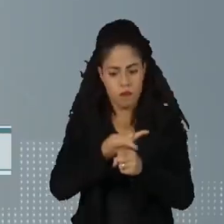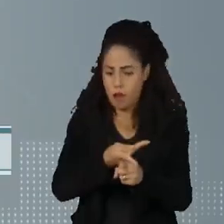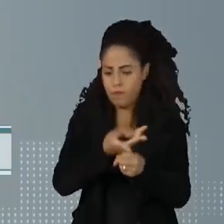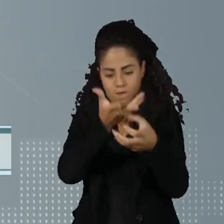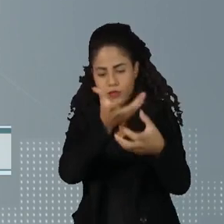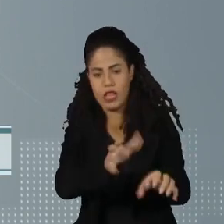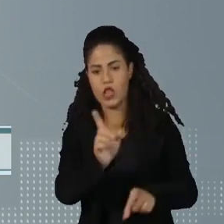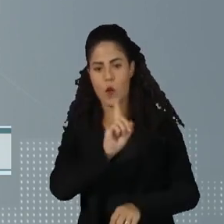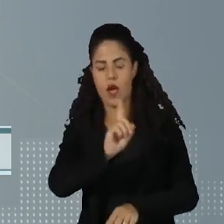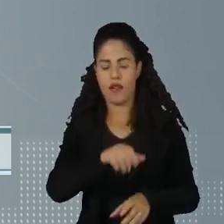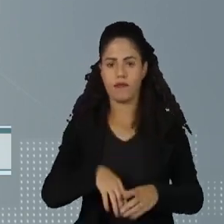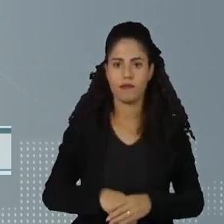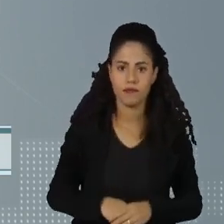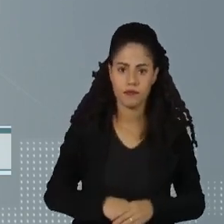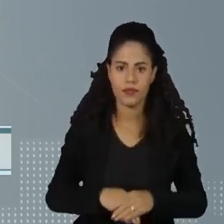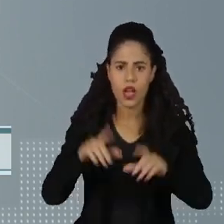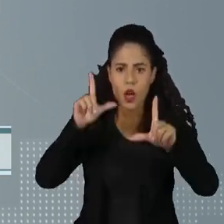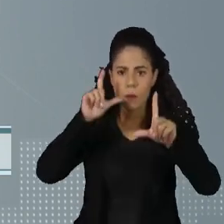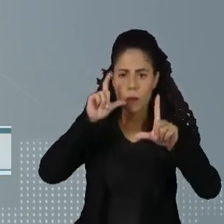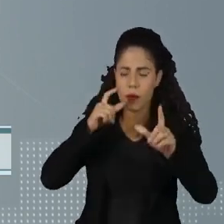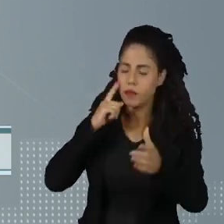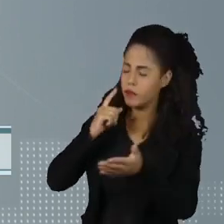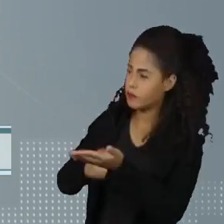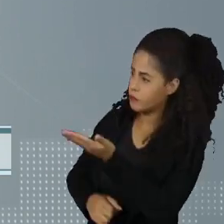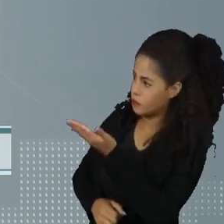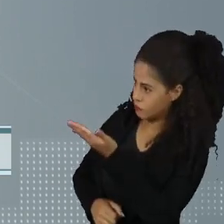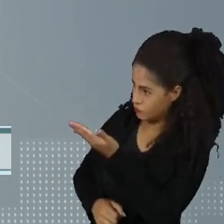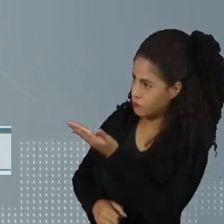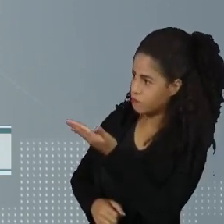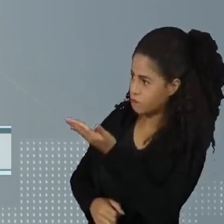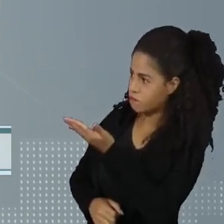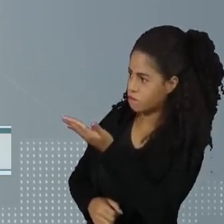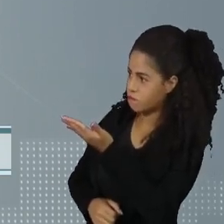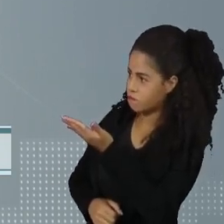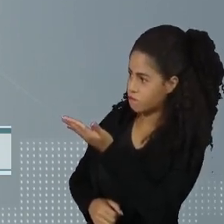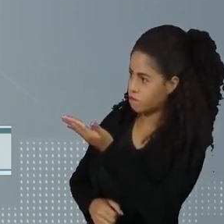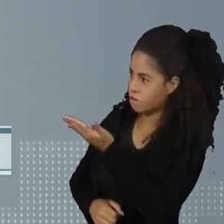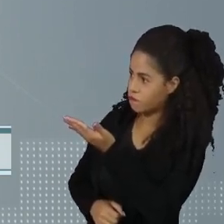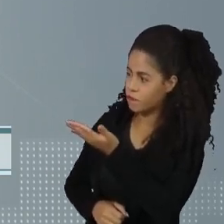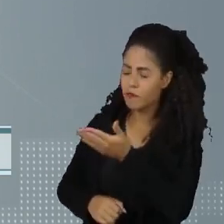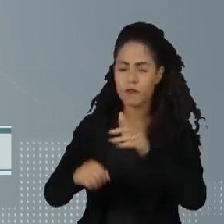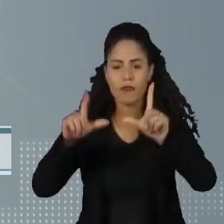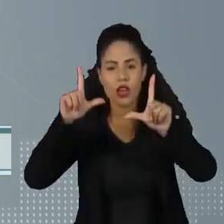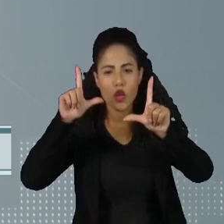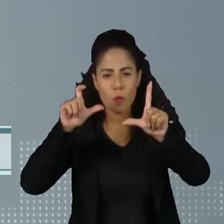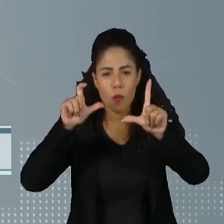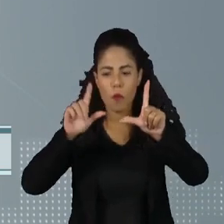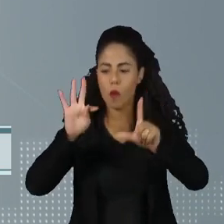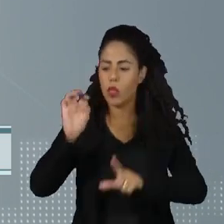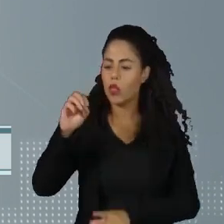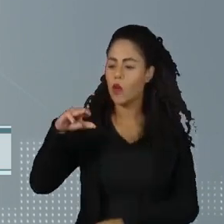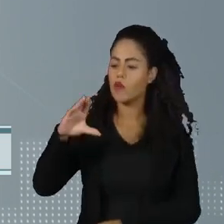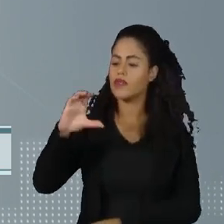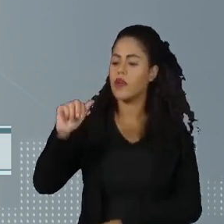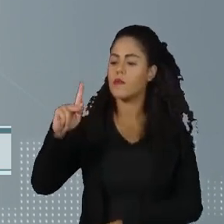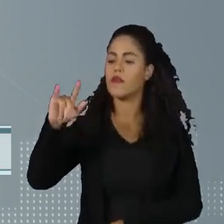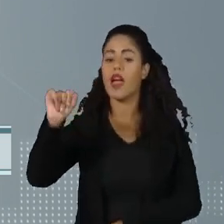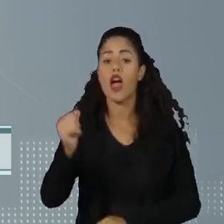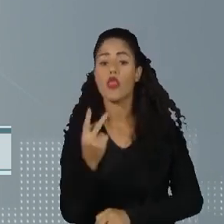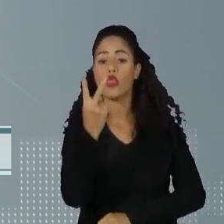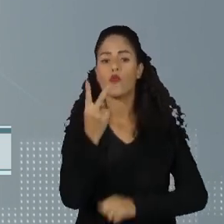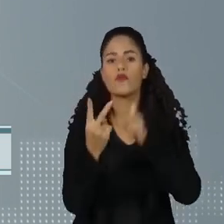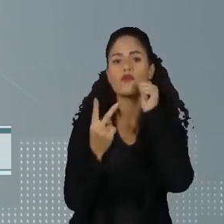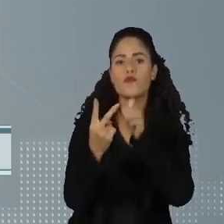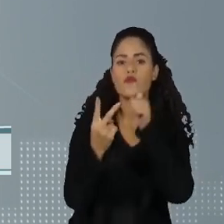prêmio. A fotografia Pseudominésia, a eletricista, foi feita em tom sépia e mostrava duas mulheres